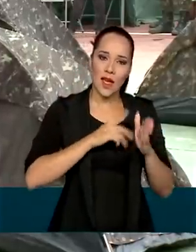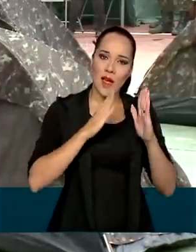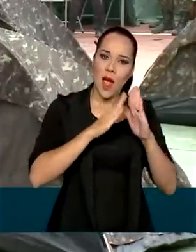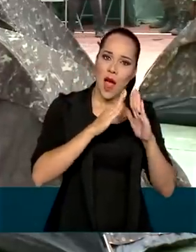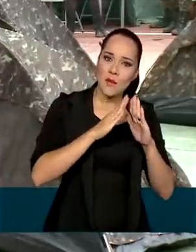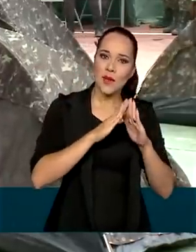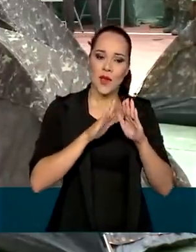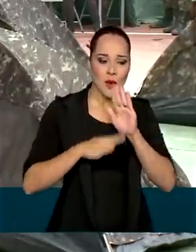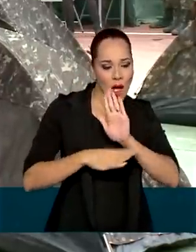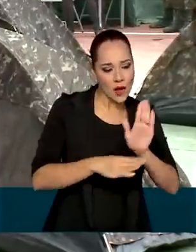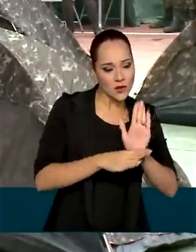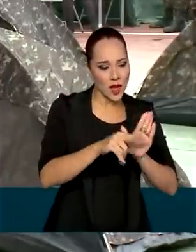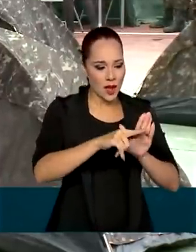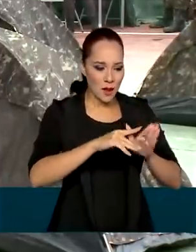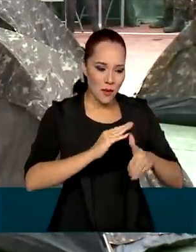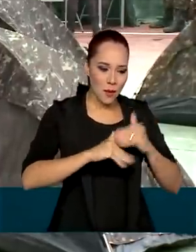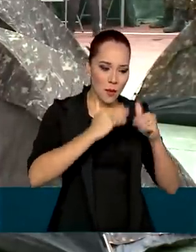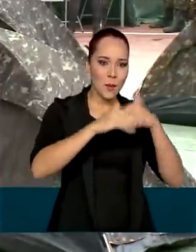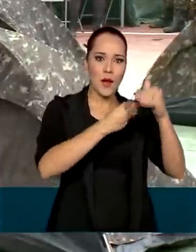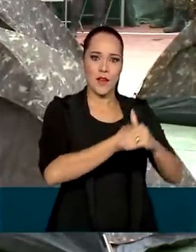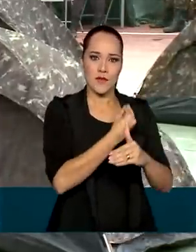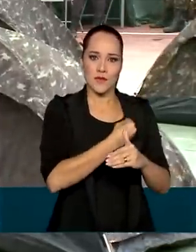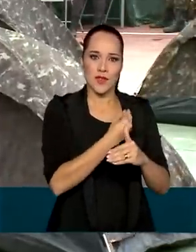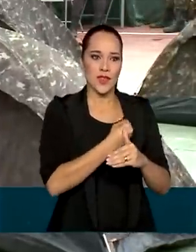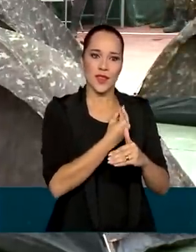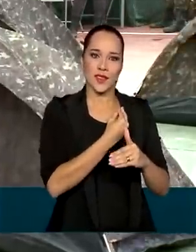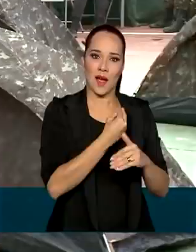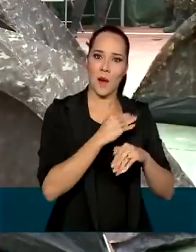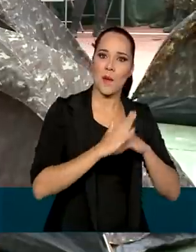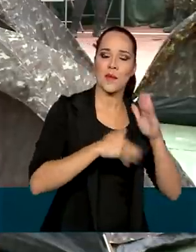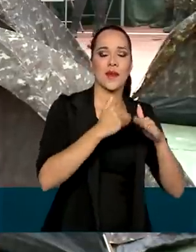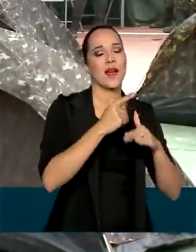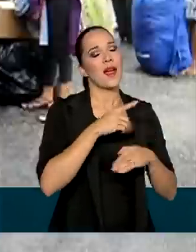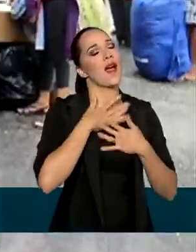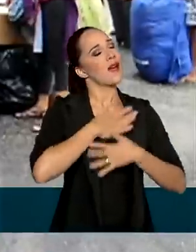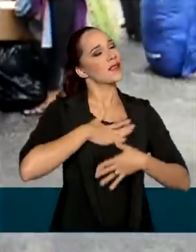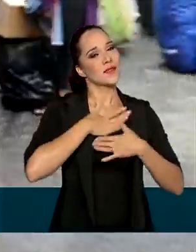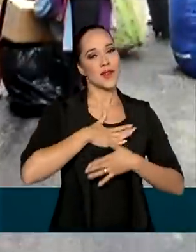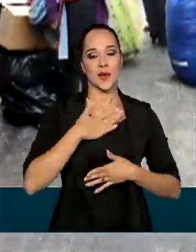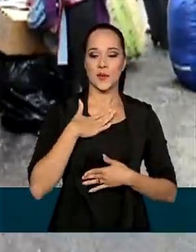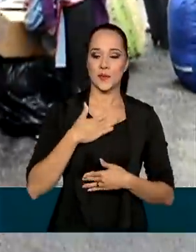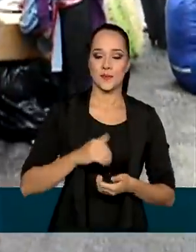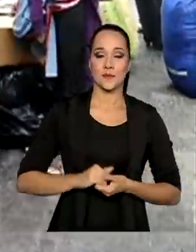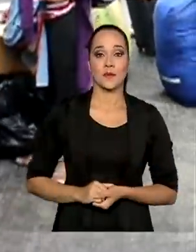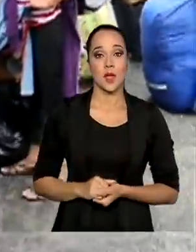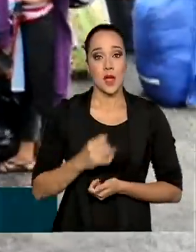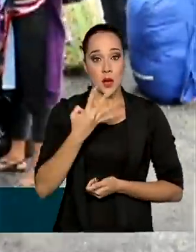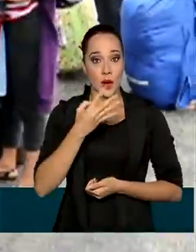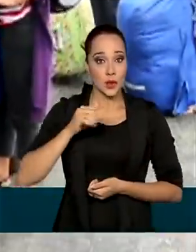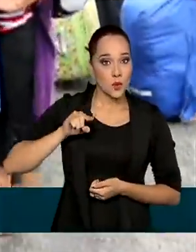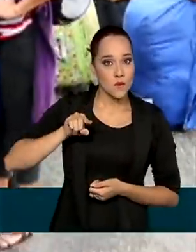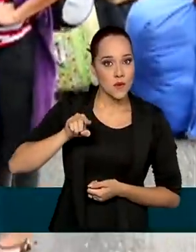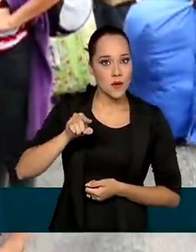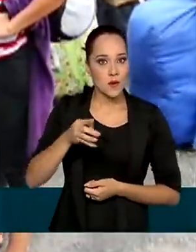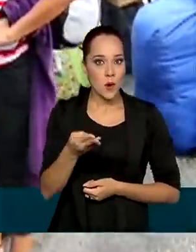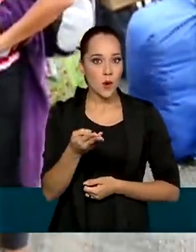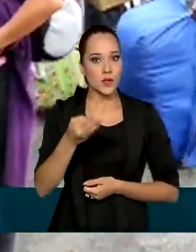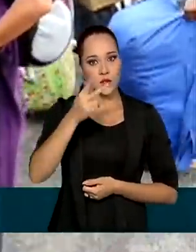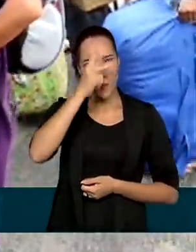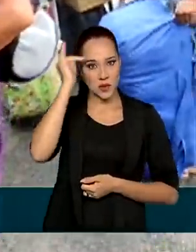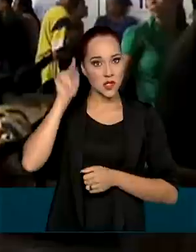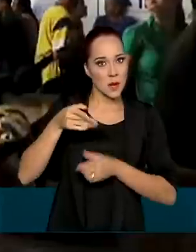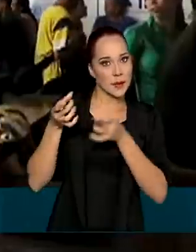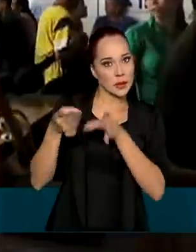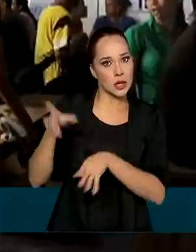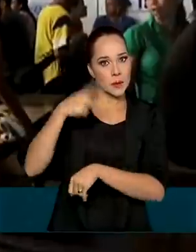ele, ajudar ele a reconstruir a vida, correr atrás dos sonhos novamente, isso aí é muito satisfatório para mim. 4 milhões de pessoas já deixaram a